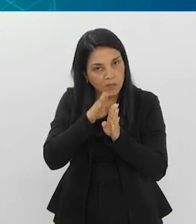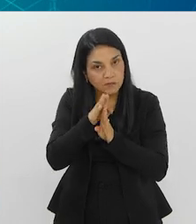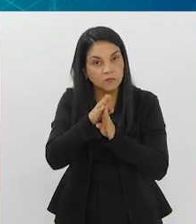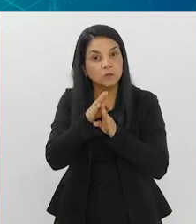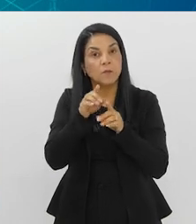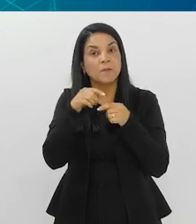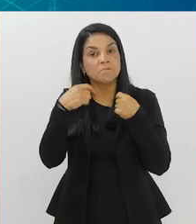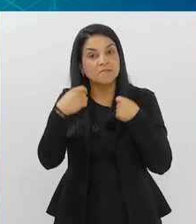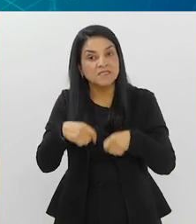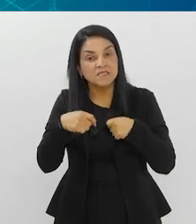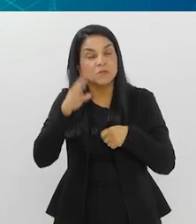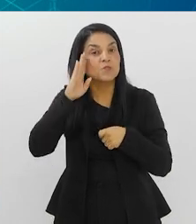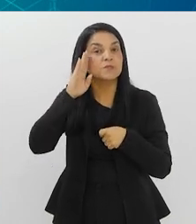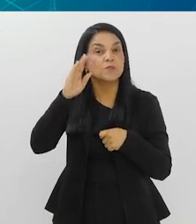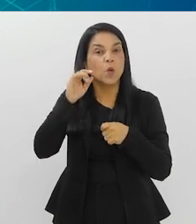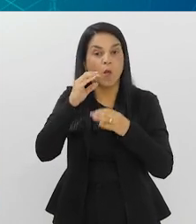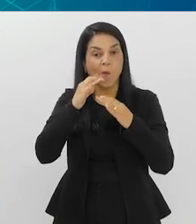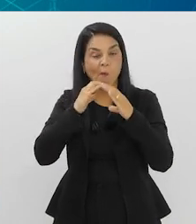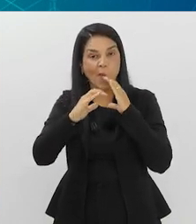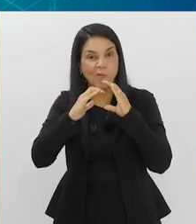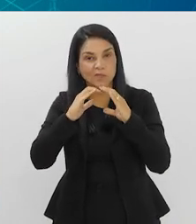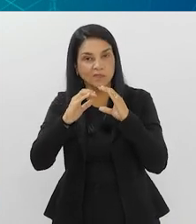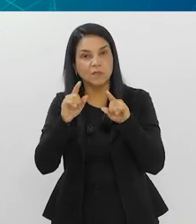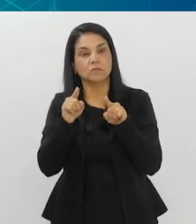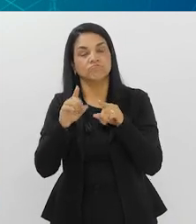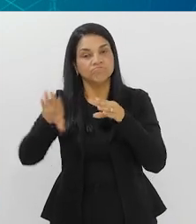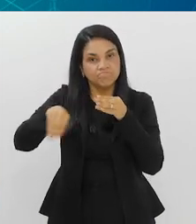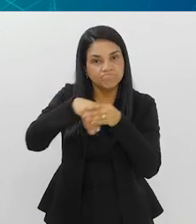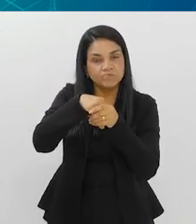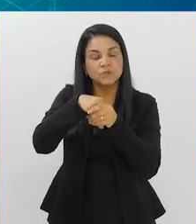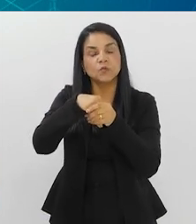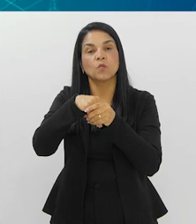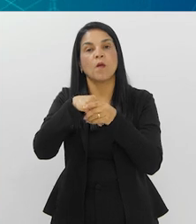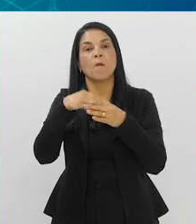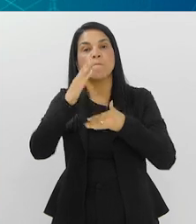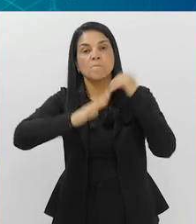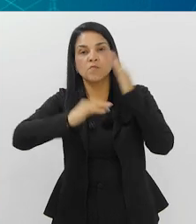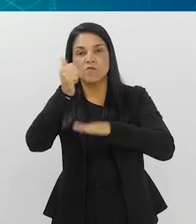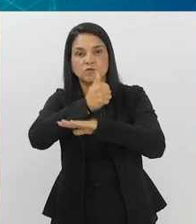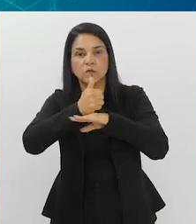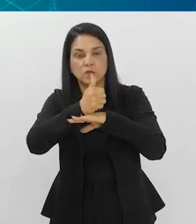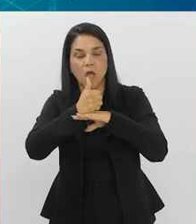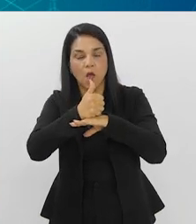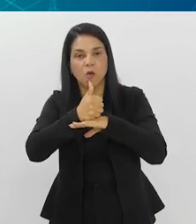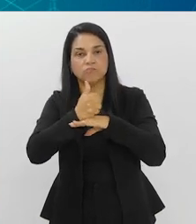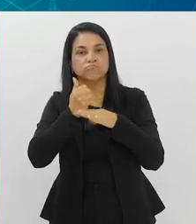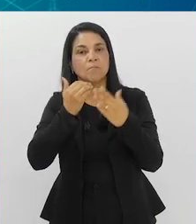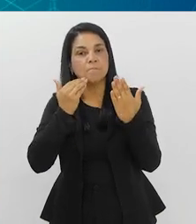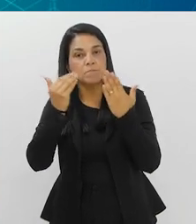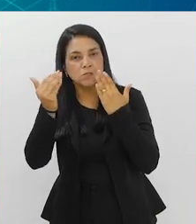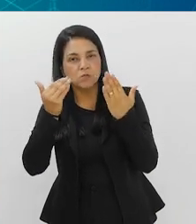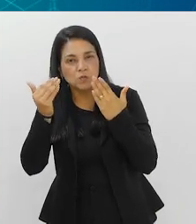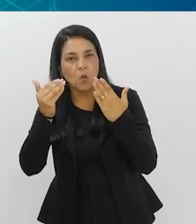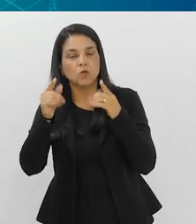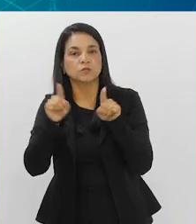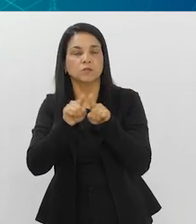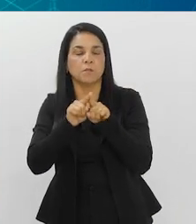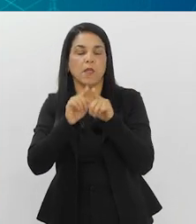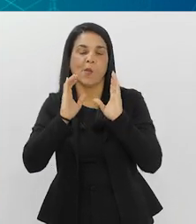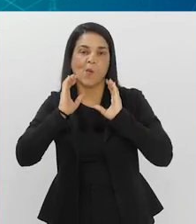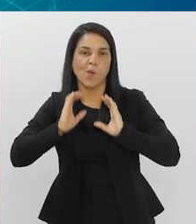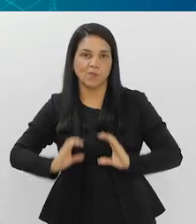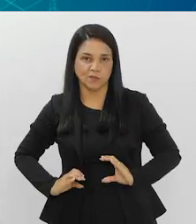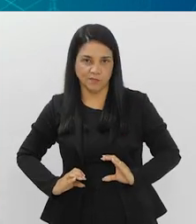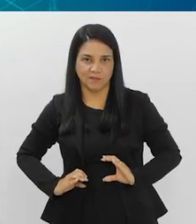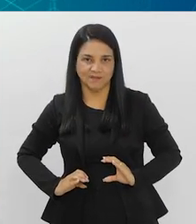mas uma comunicação que inclua profissionais que entendem de comportamento e de psicológico.